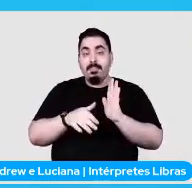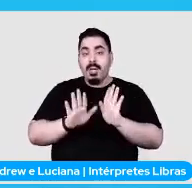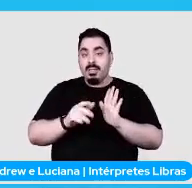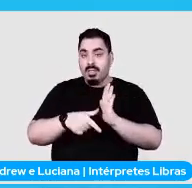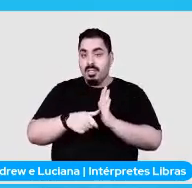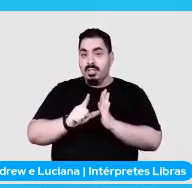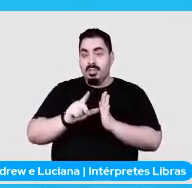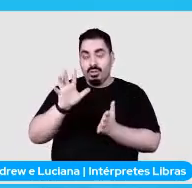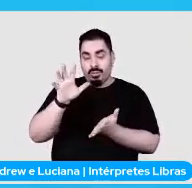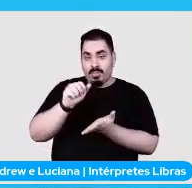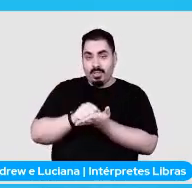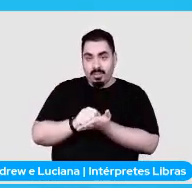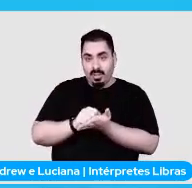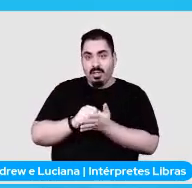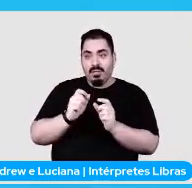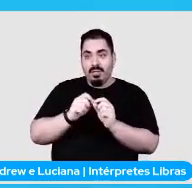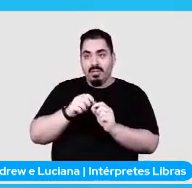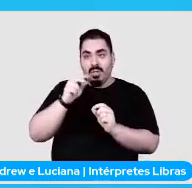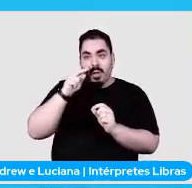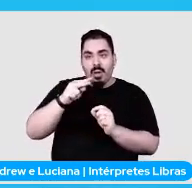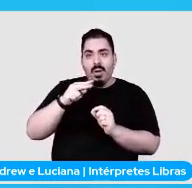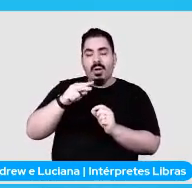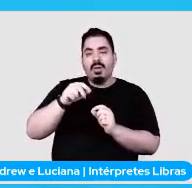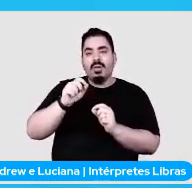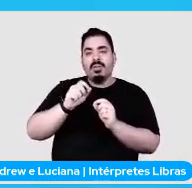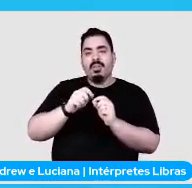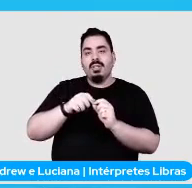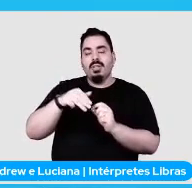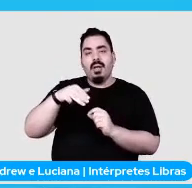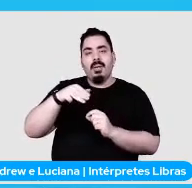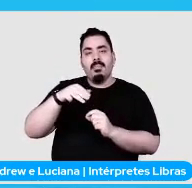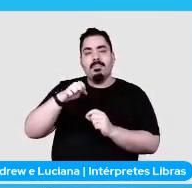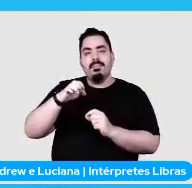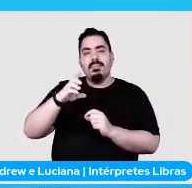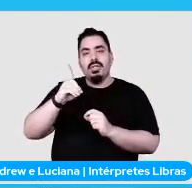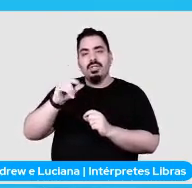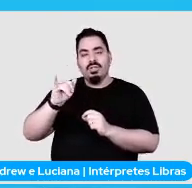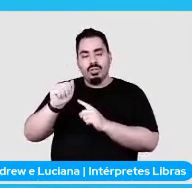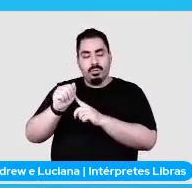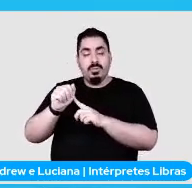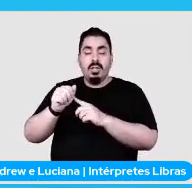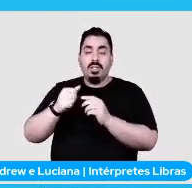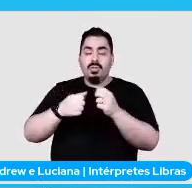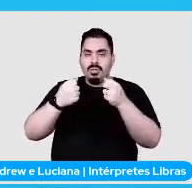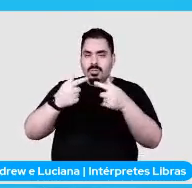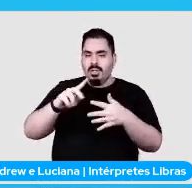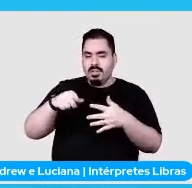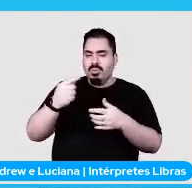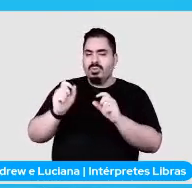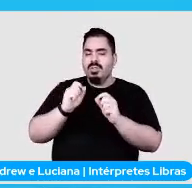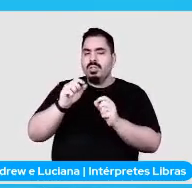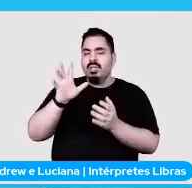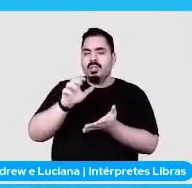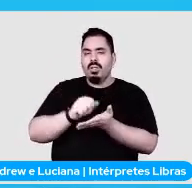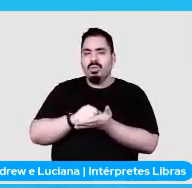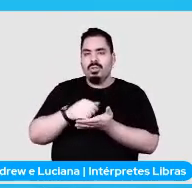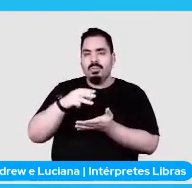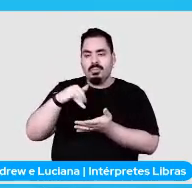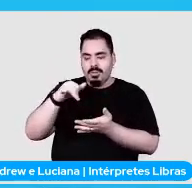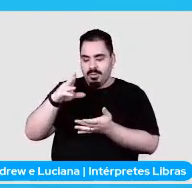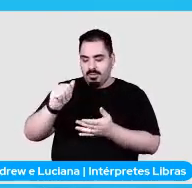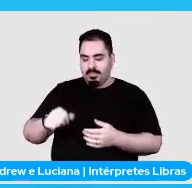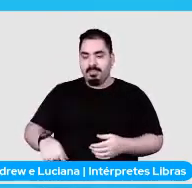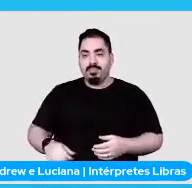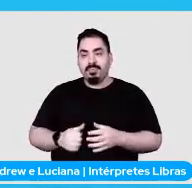passa por alguns mediores, download mediores, que eu já vou explicar mais para frente o que eles são. Depois que o downloader